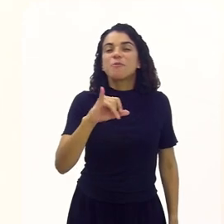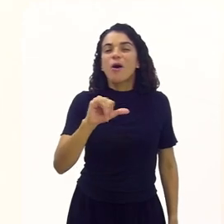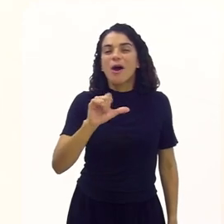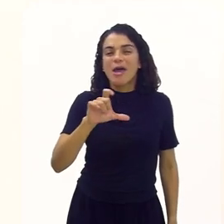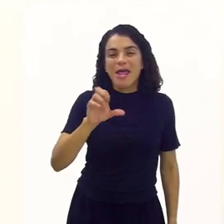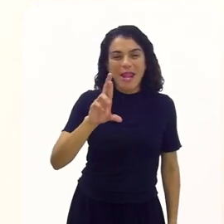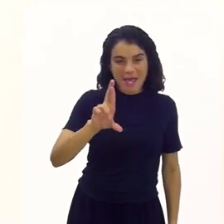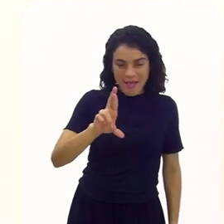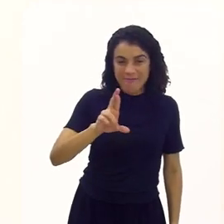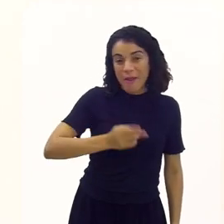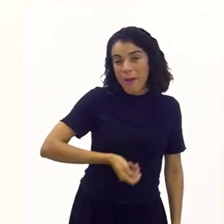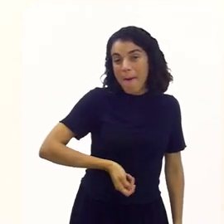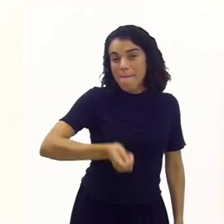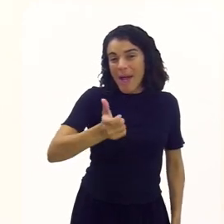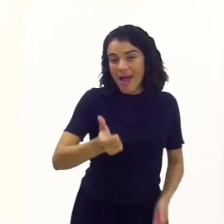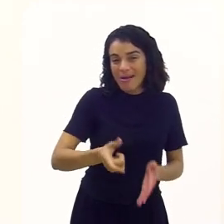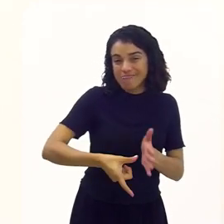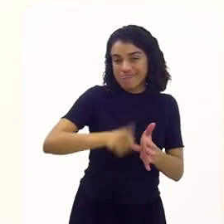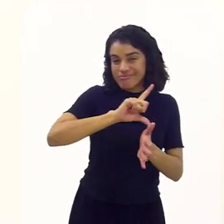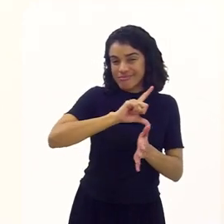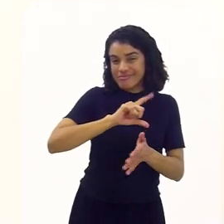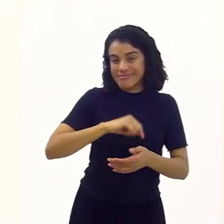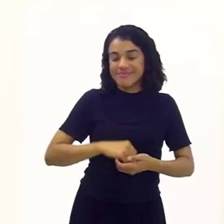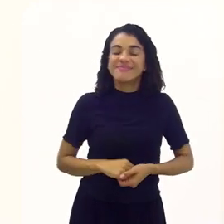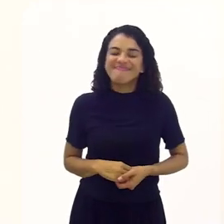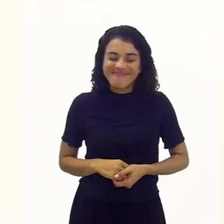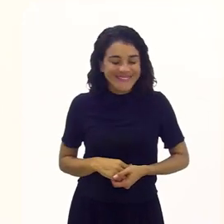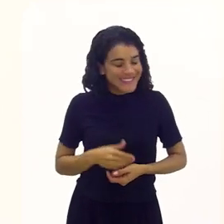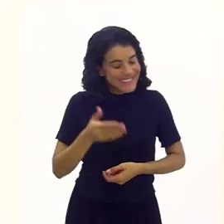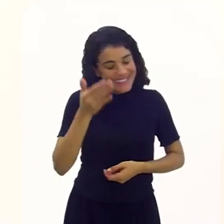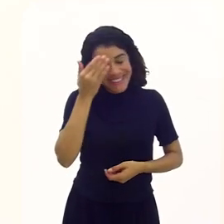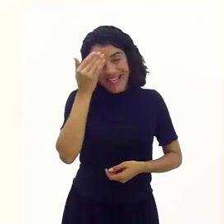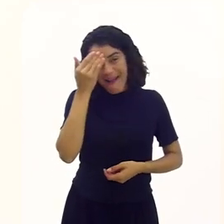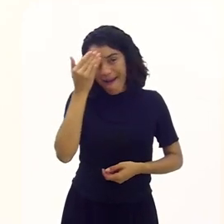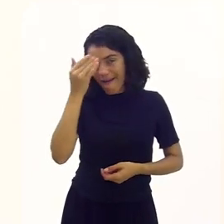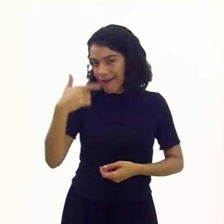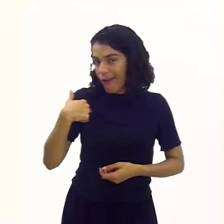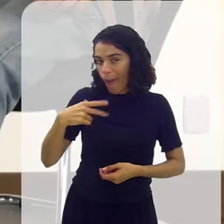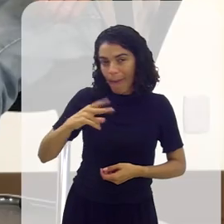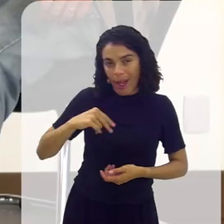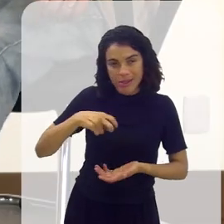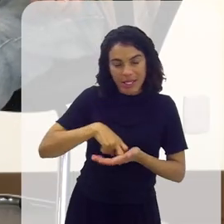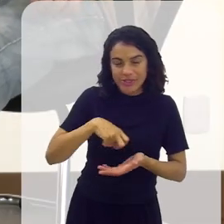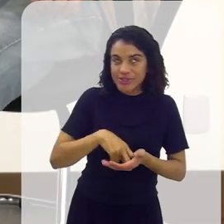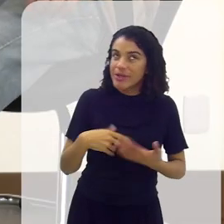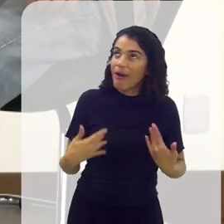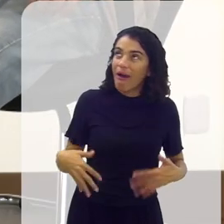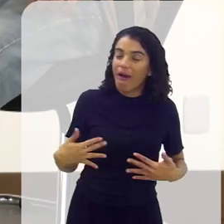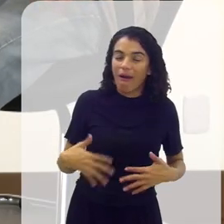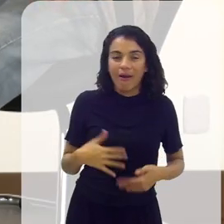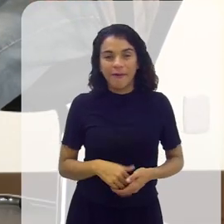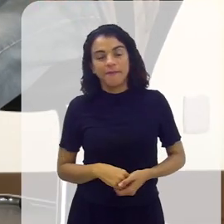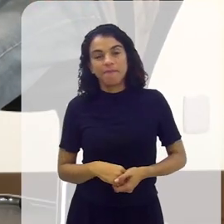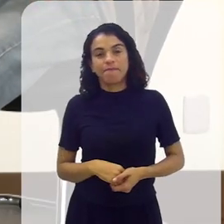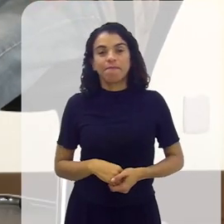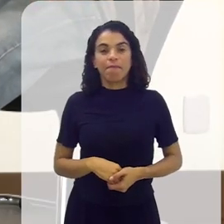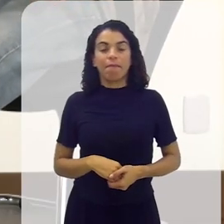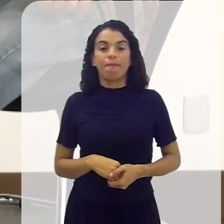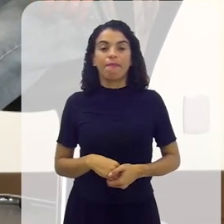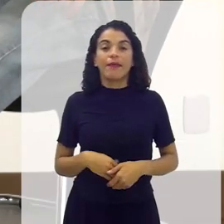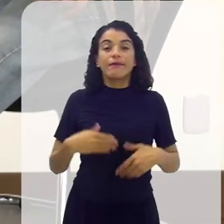spoiler, né? É isso mesmo. Bota a luzinha de castigo da próxima vez, tá, gente? Dei. Então, assim,